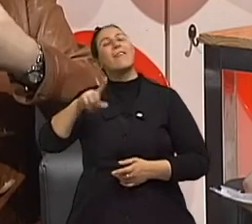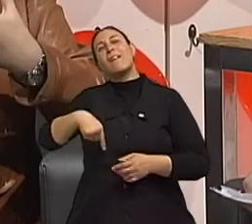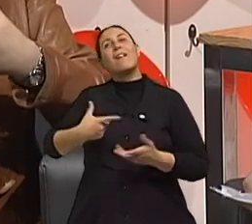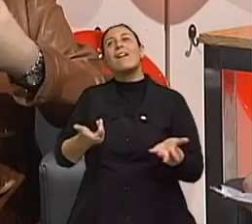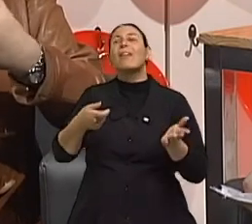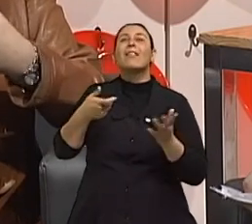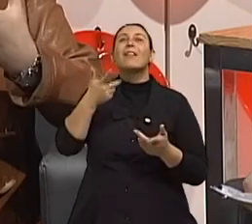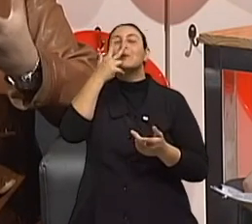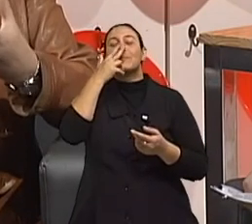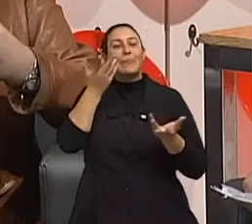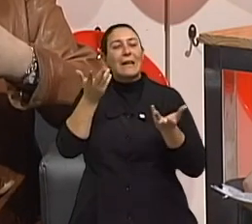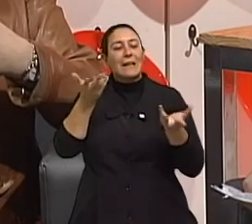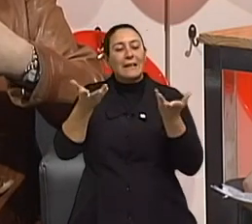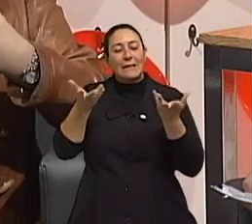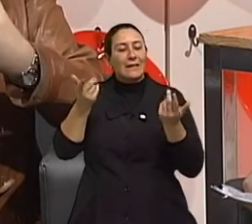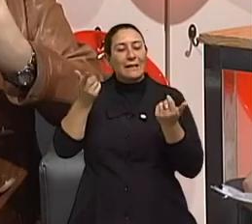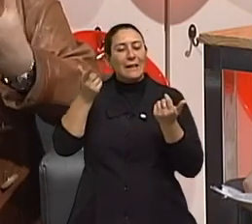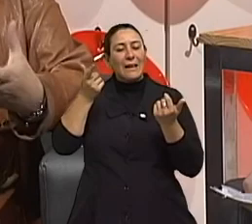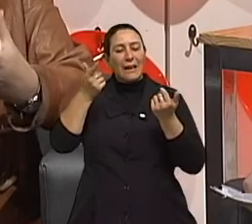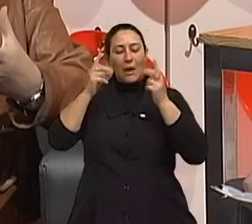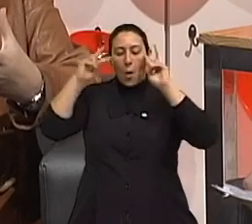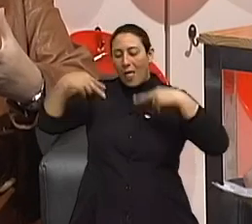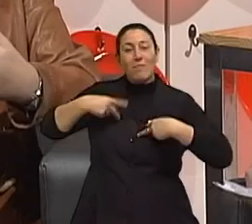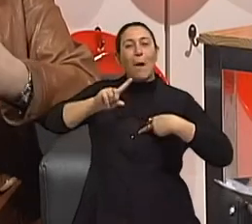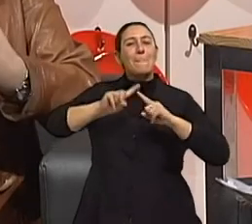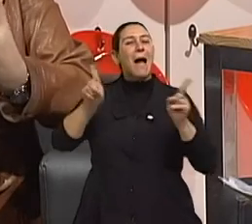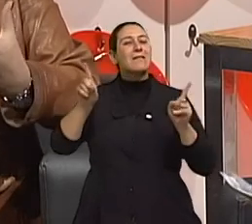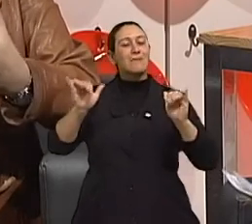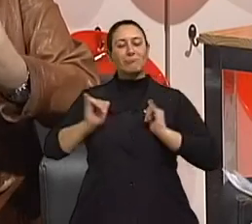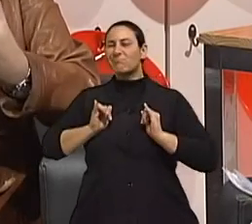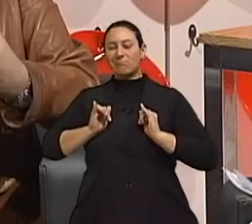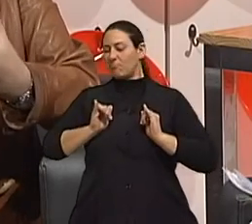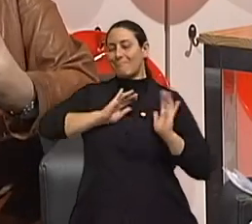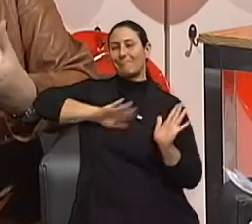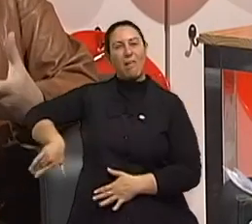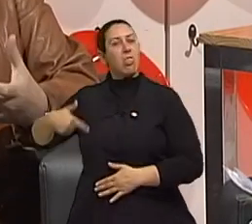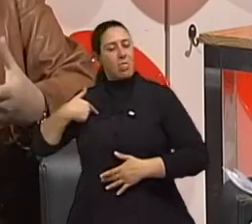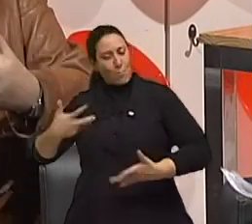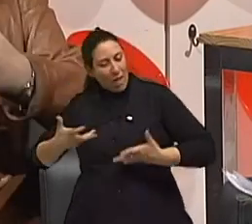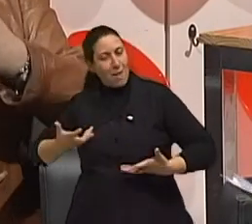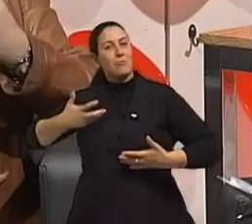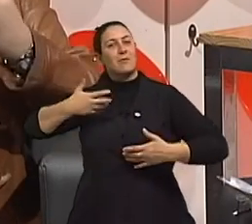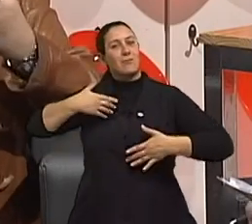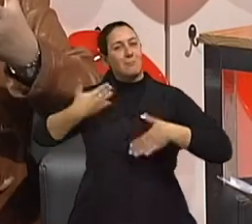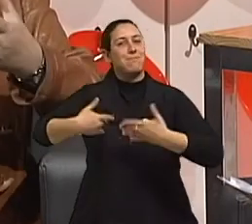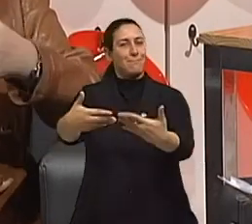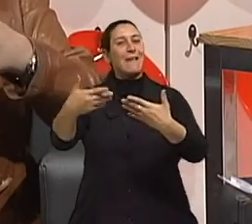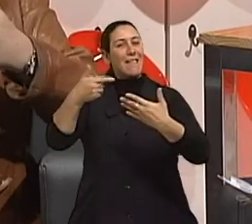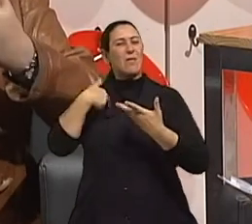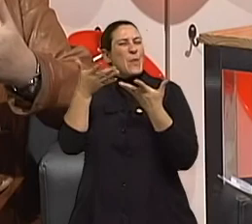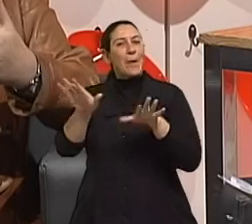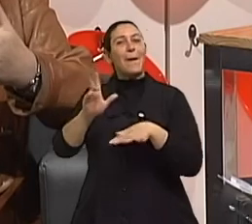digo virar pelo avesso, mas de se desacomodar, de se desengessar, de tentar se